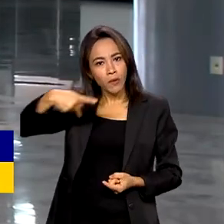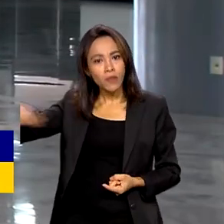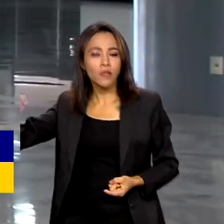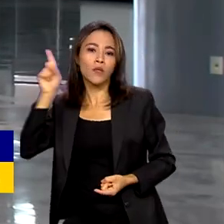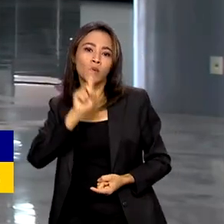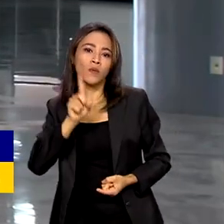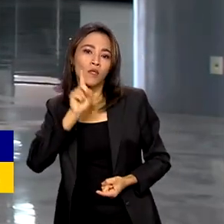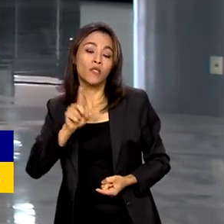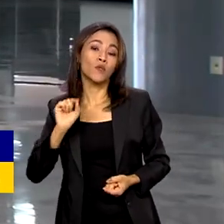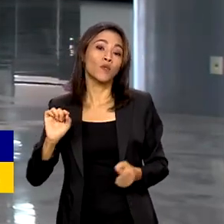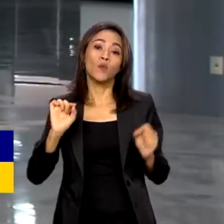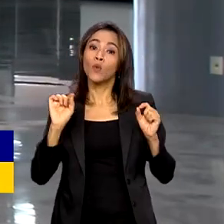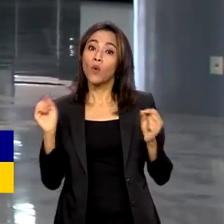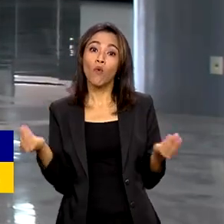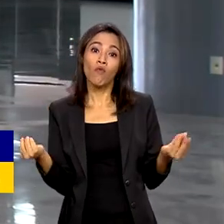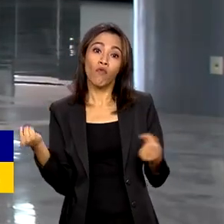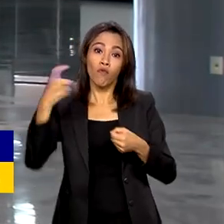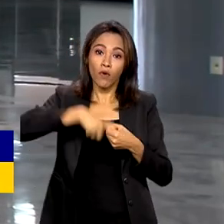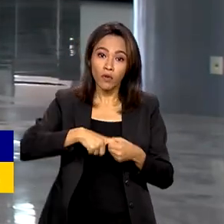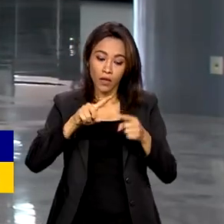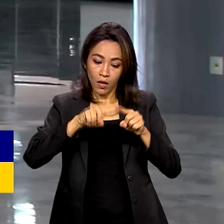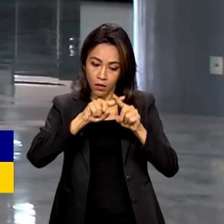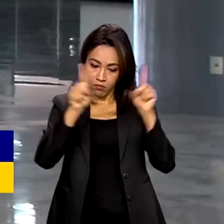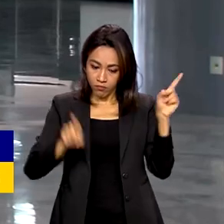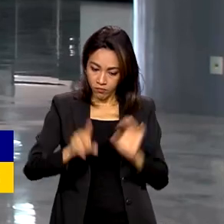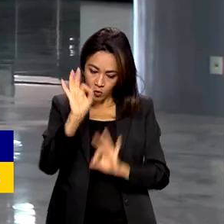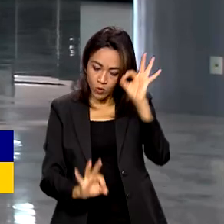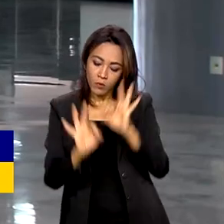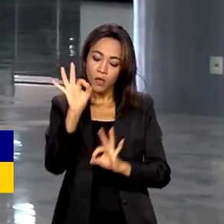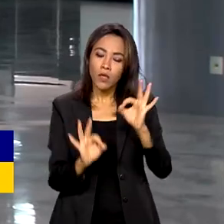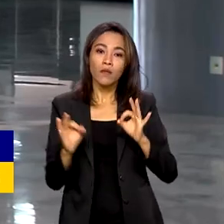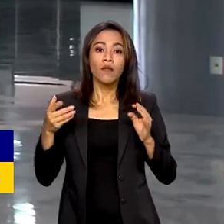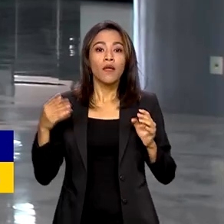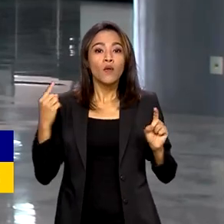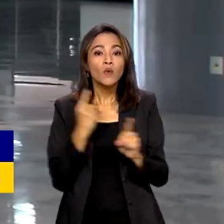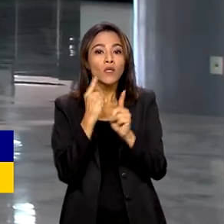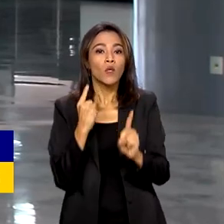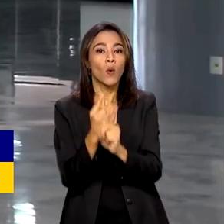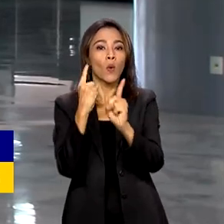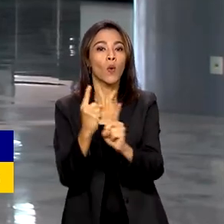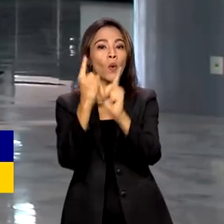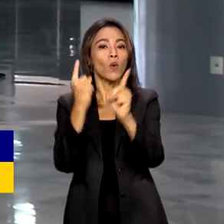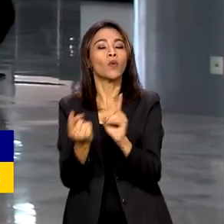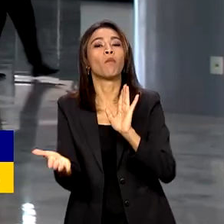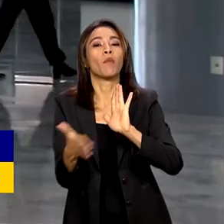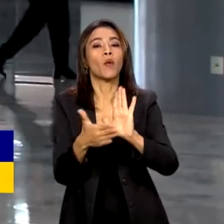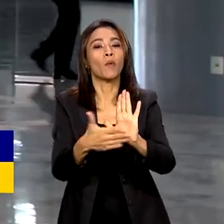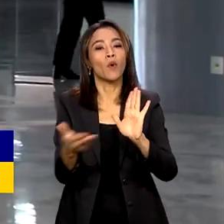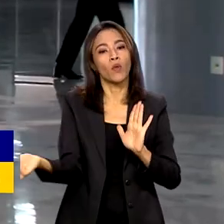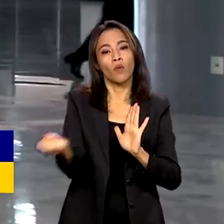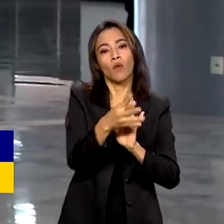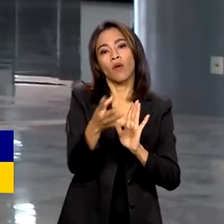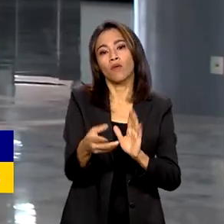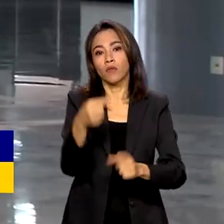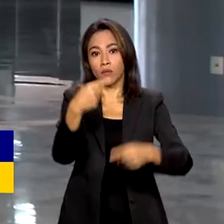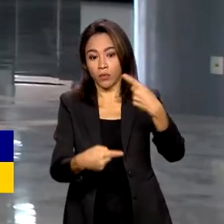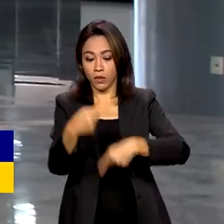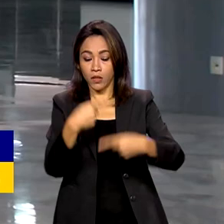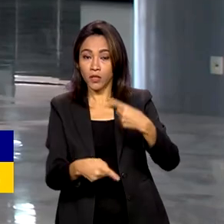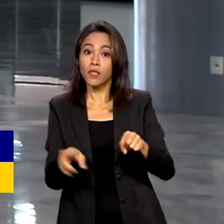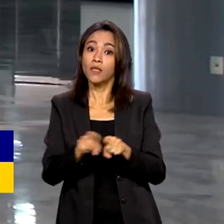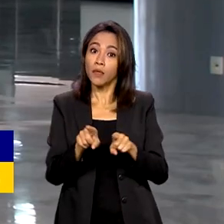retomar o Plano de Ação. Os encontros vão propor novas políticas de ações afirmativas, além de